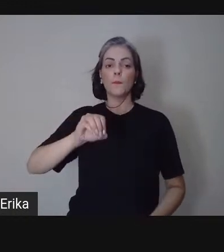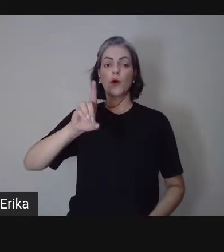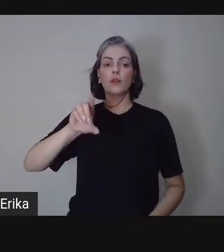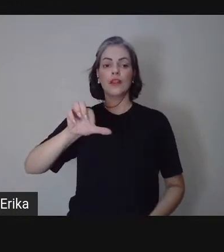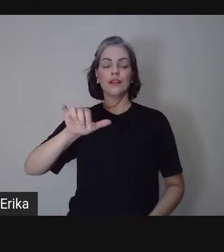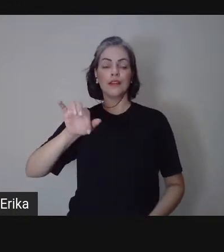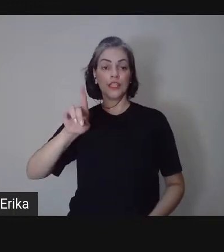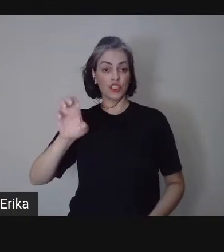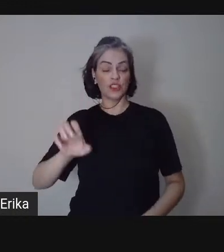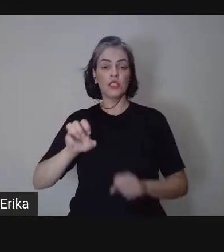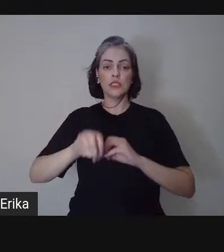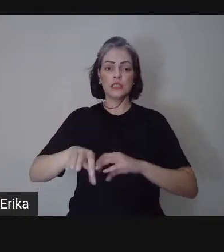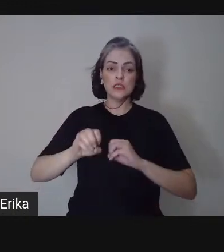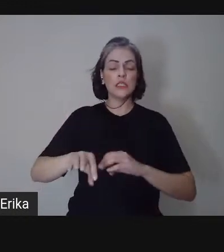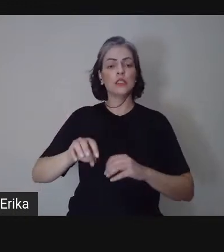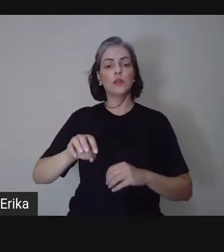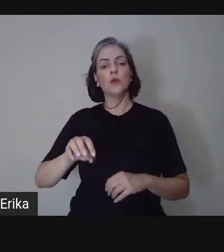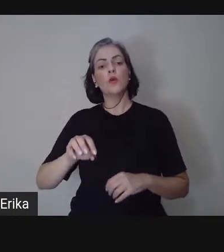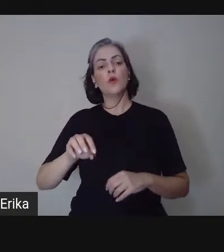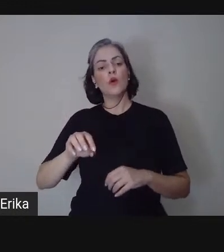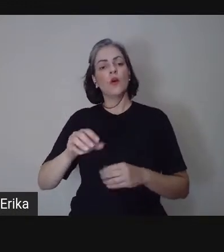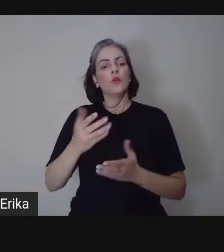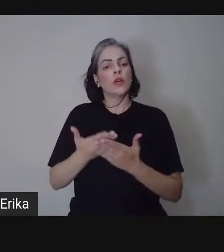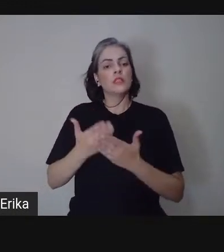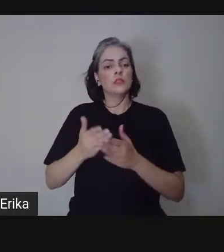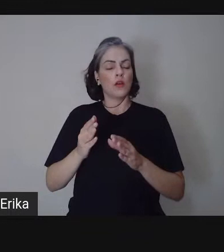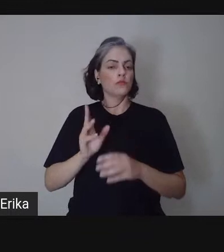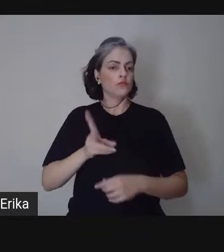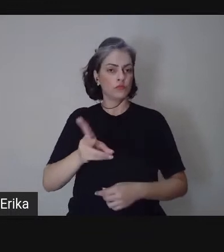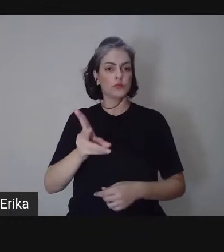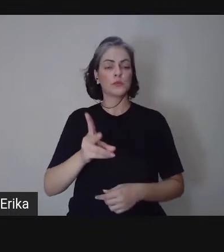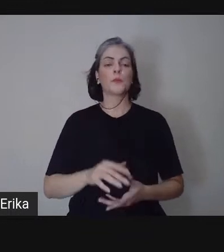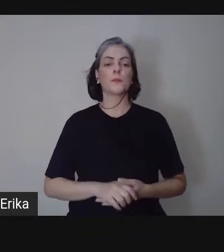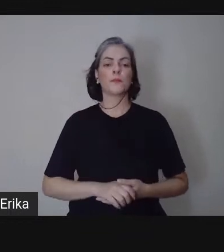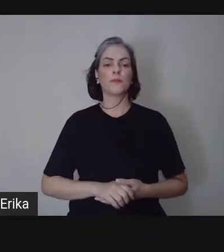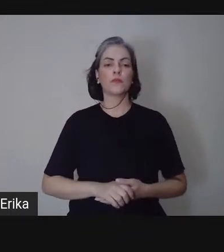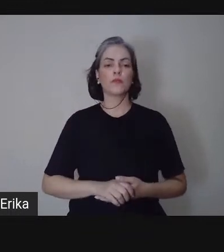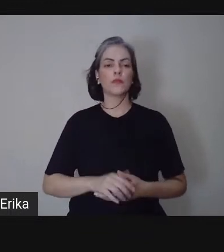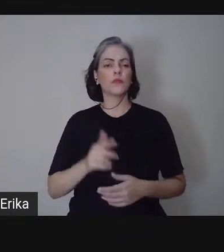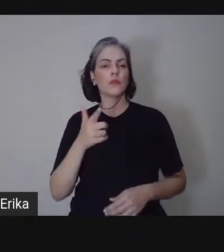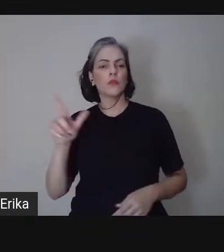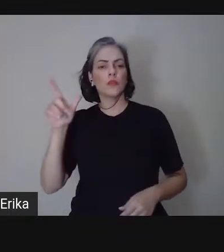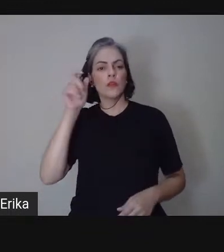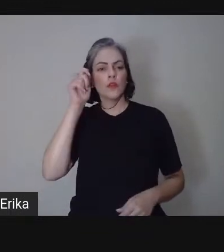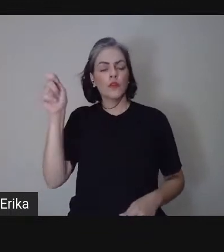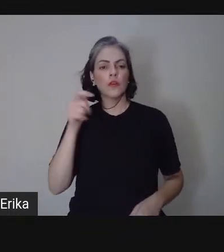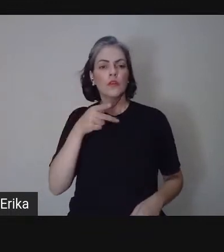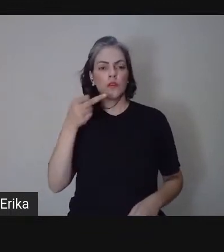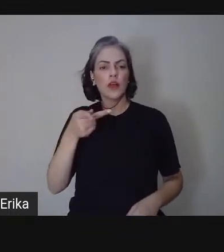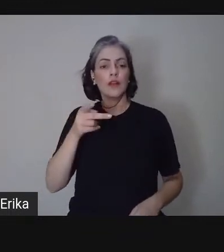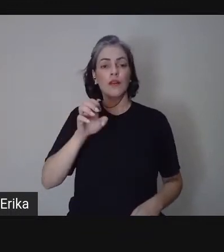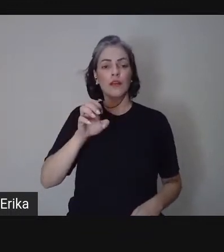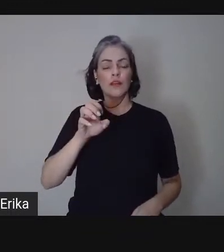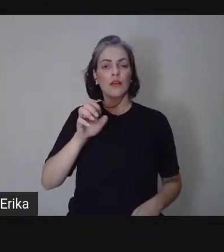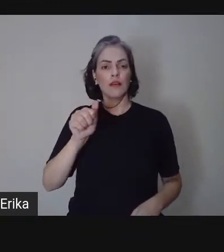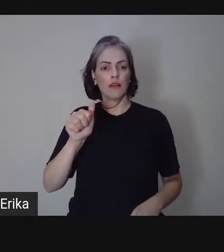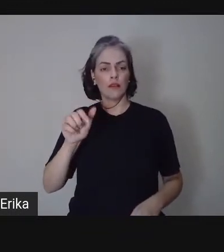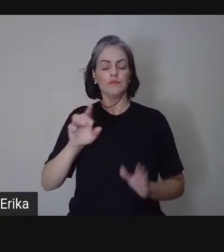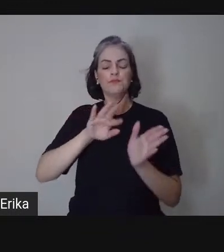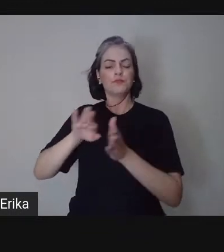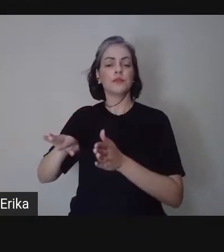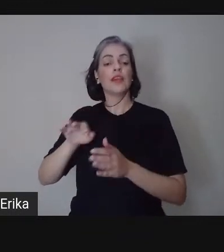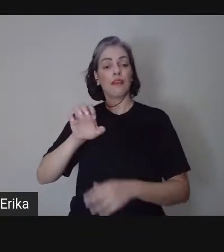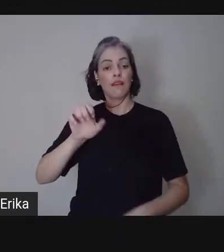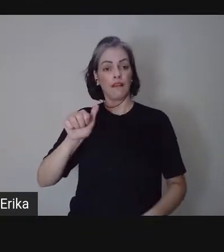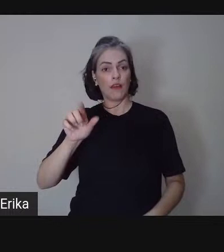continuada. Mohan, em 2007, diz que a educação aqui, a EAD, surge no contexto das inúmeras